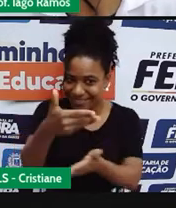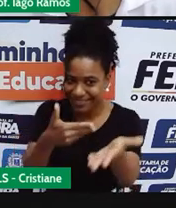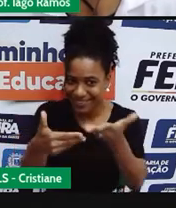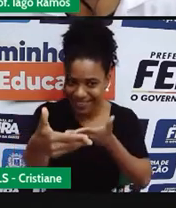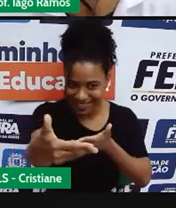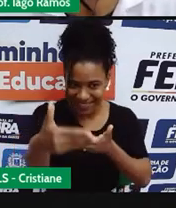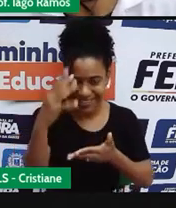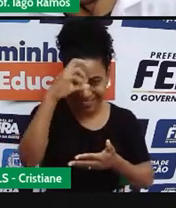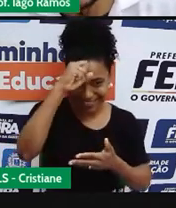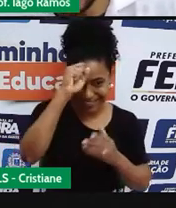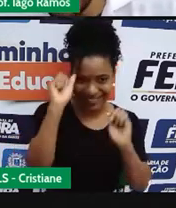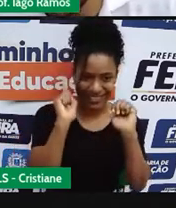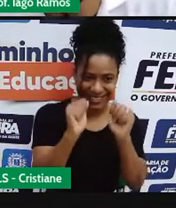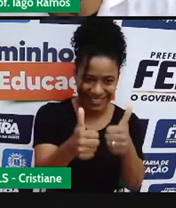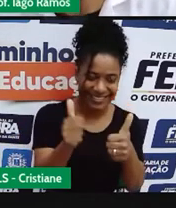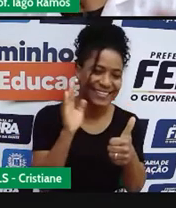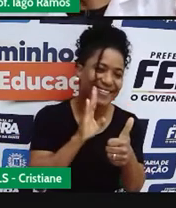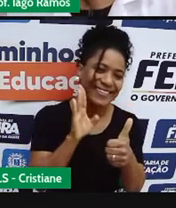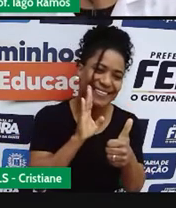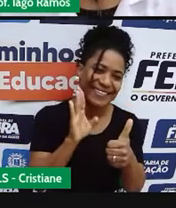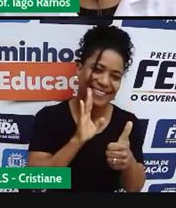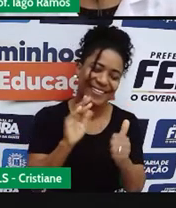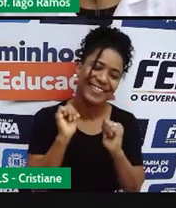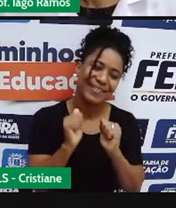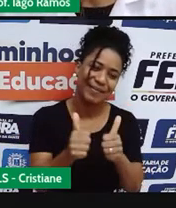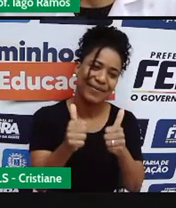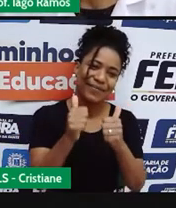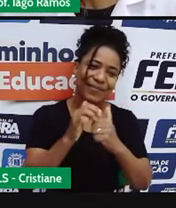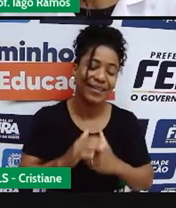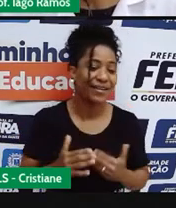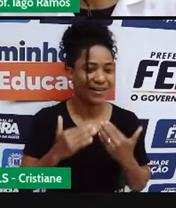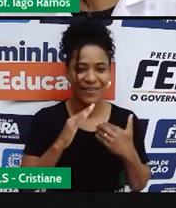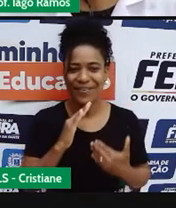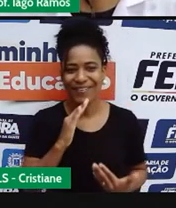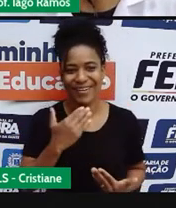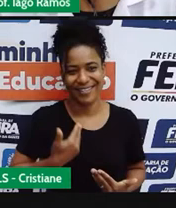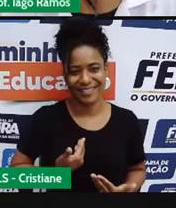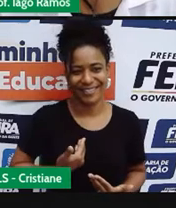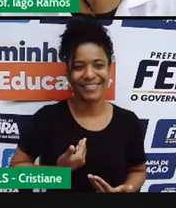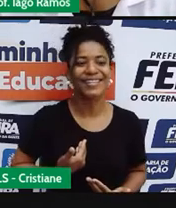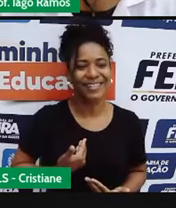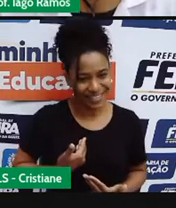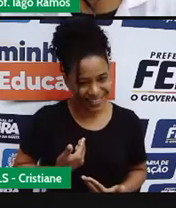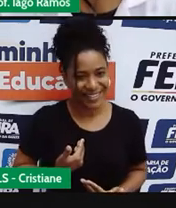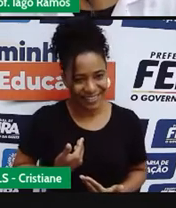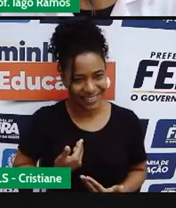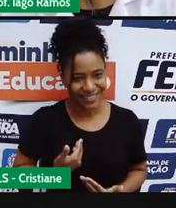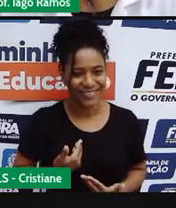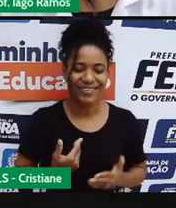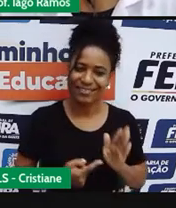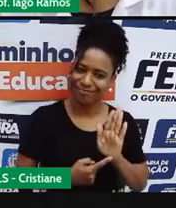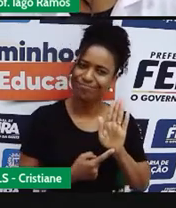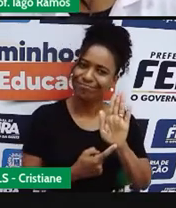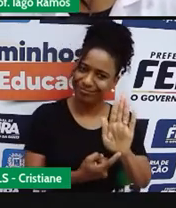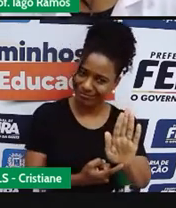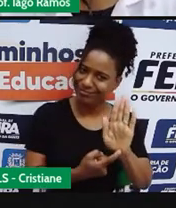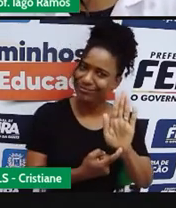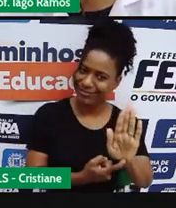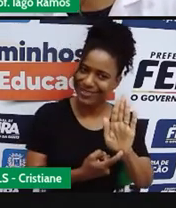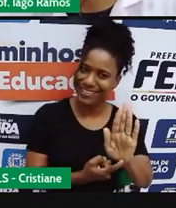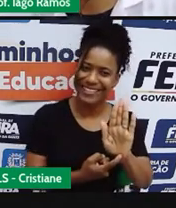Bacana? Massa, beleza, você já me conhece, né? Mas, claro que eu faço a minha